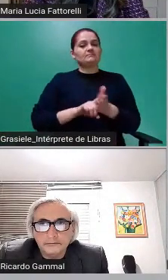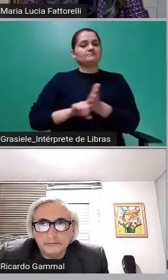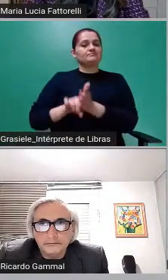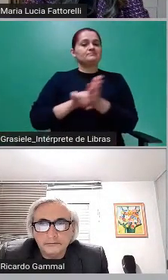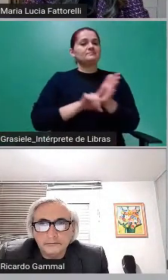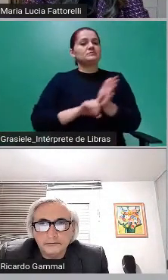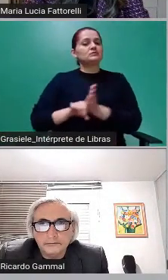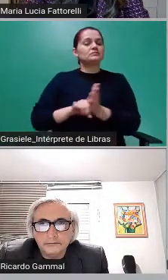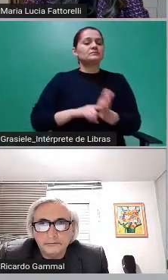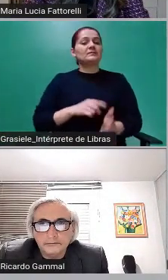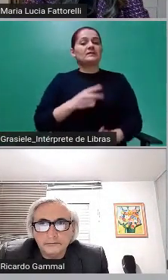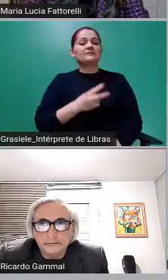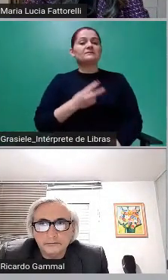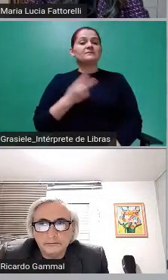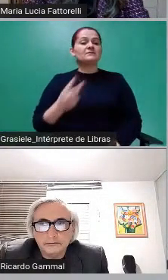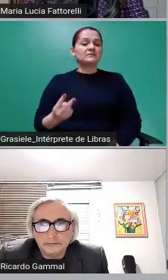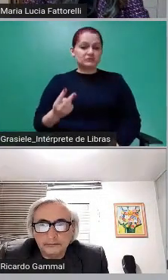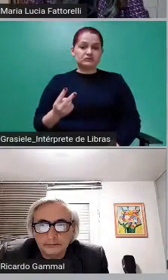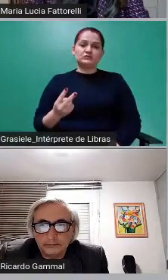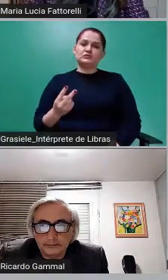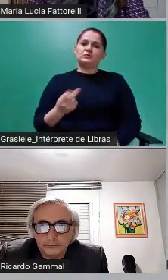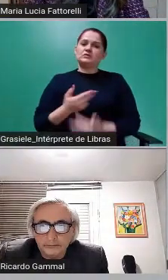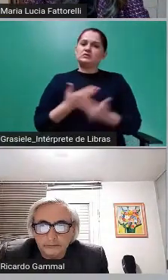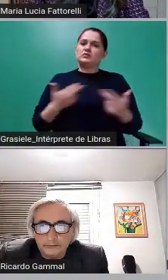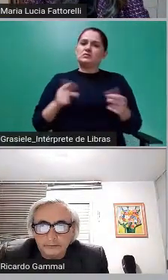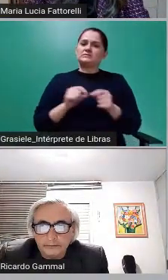chamam de cadeia da felicidade.